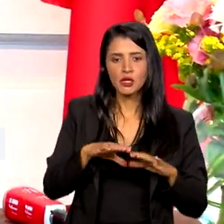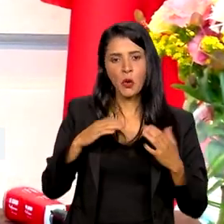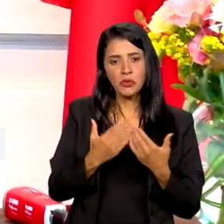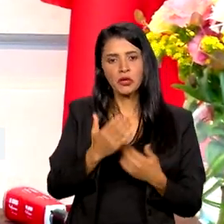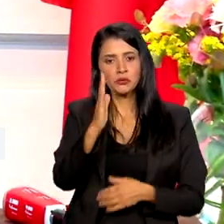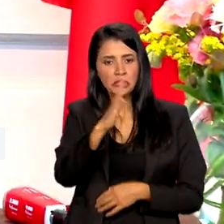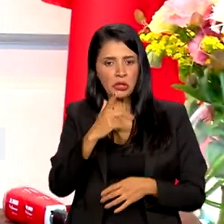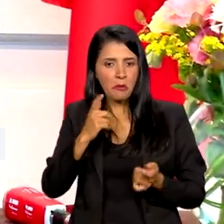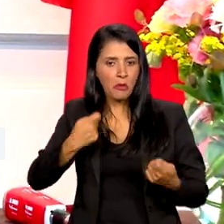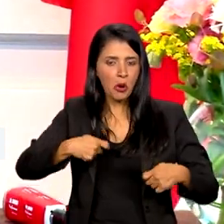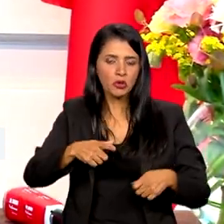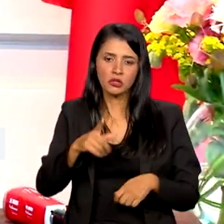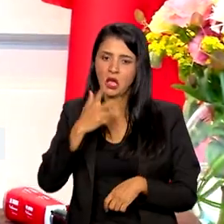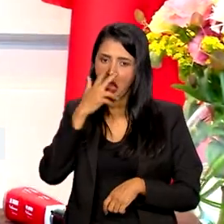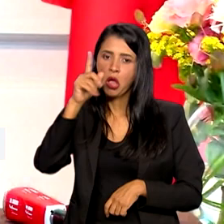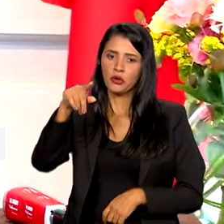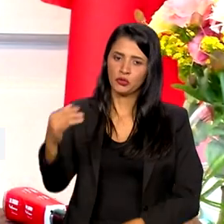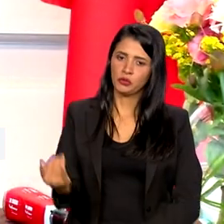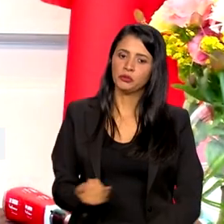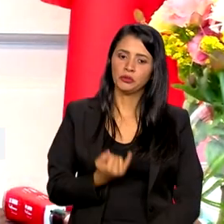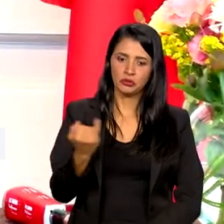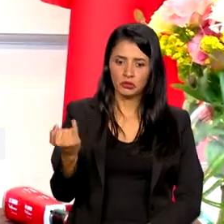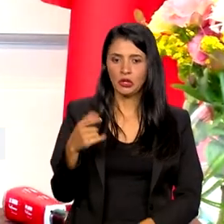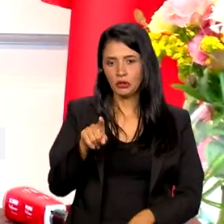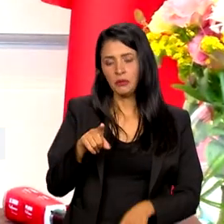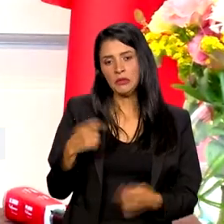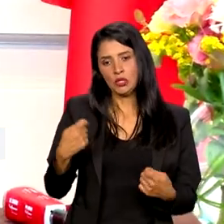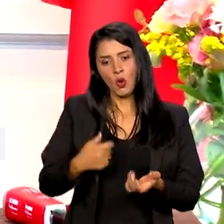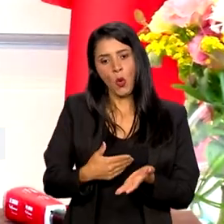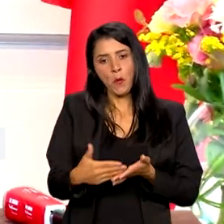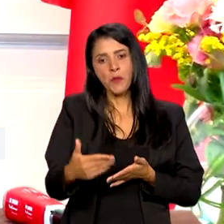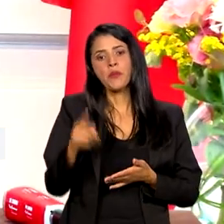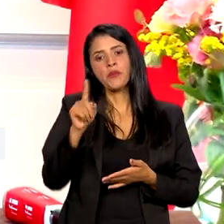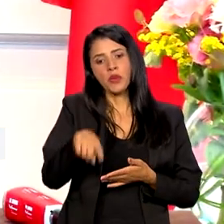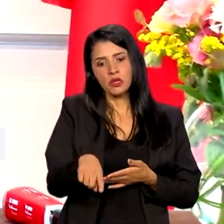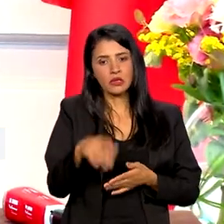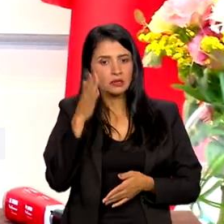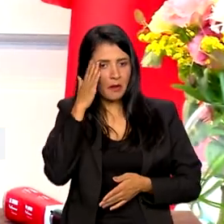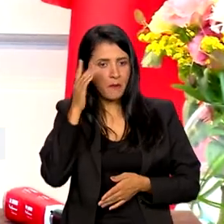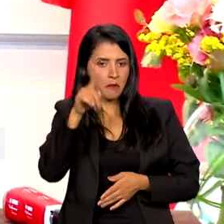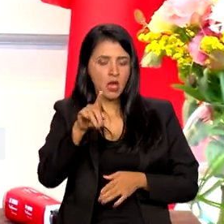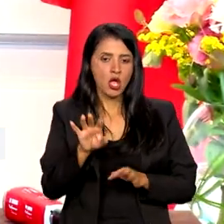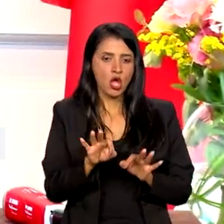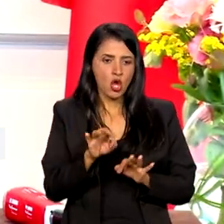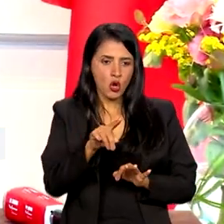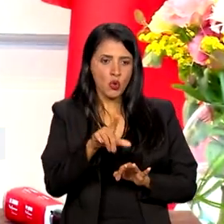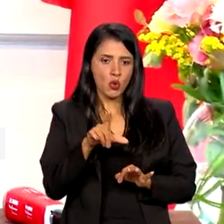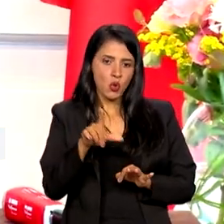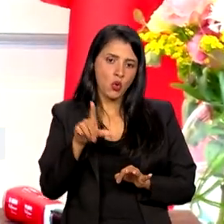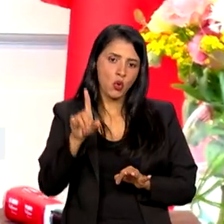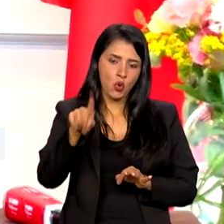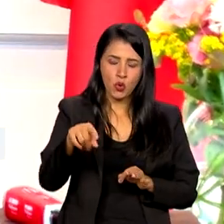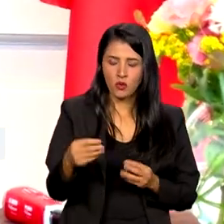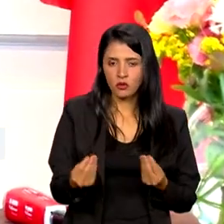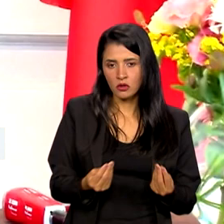brasileira, para mim eu acho que foi importante. Tinha que começar de algum lugar o trabalho, mesmo sabendo que o plano não funciona, eu acho que